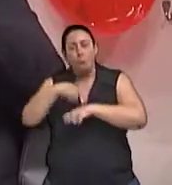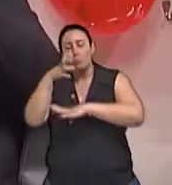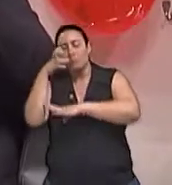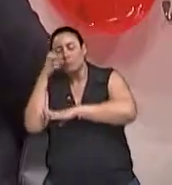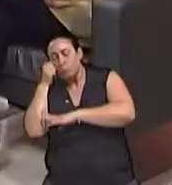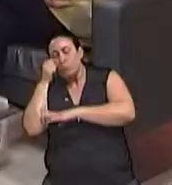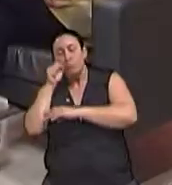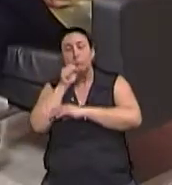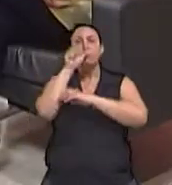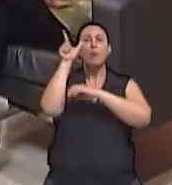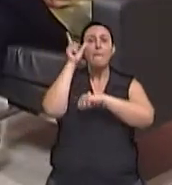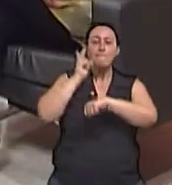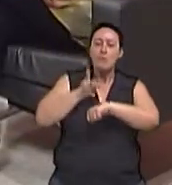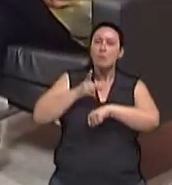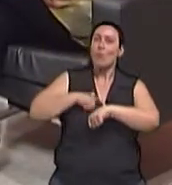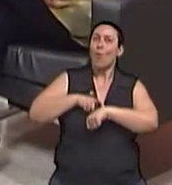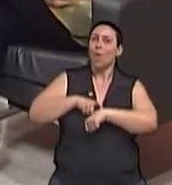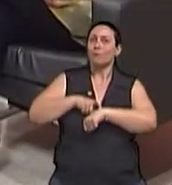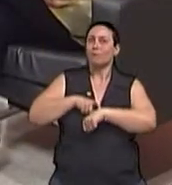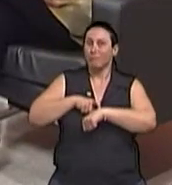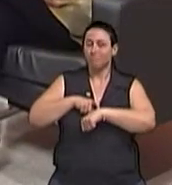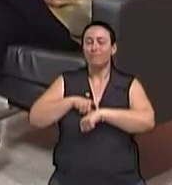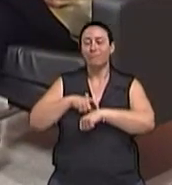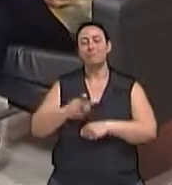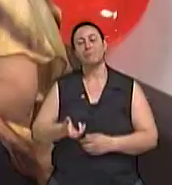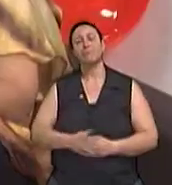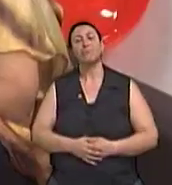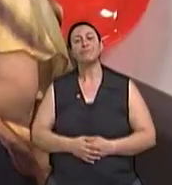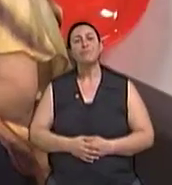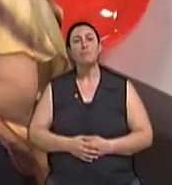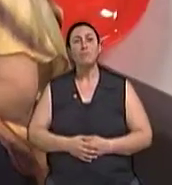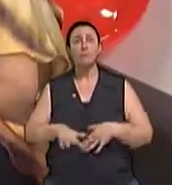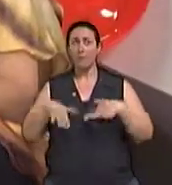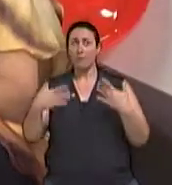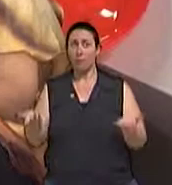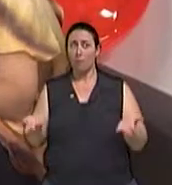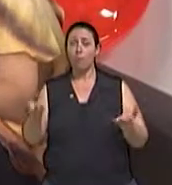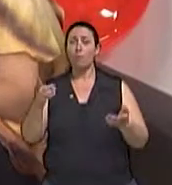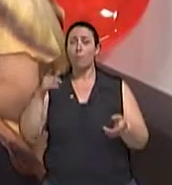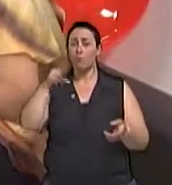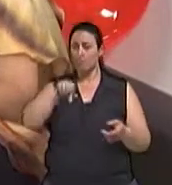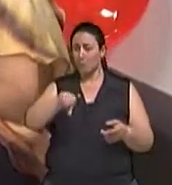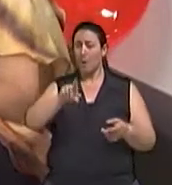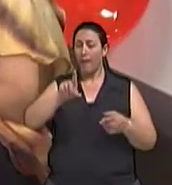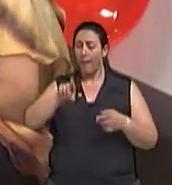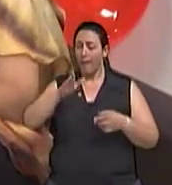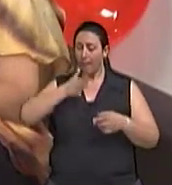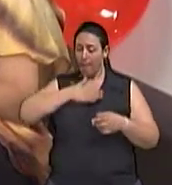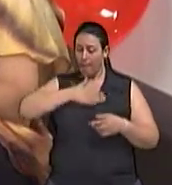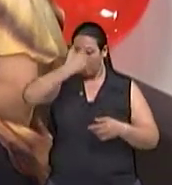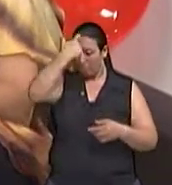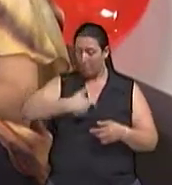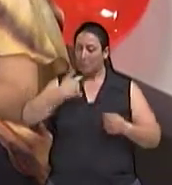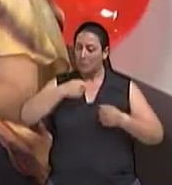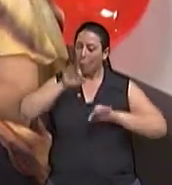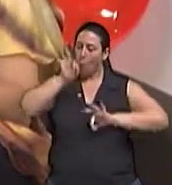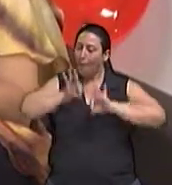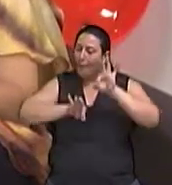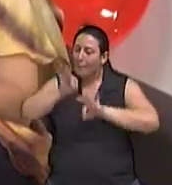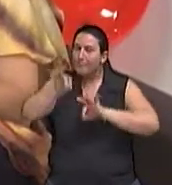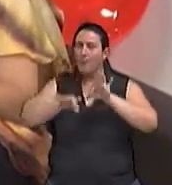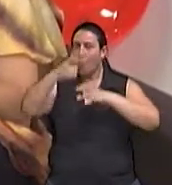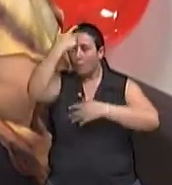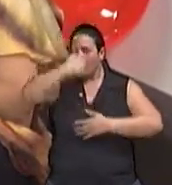acordar e se expor à luz natural. Certo. Isso, ou seja, é eu organizar com o meu organismo uma